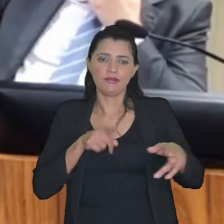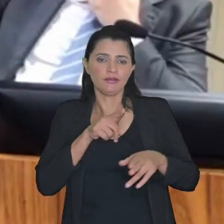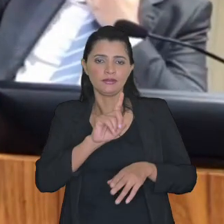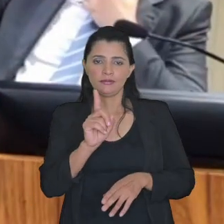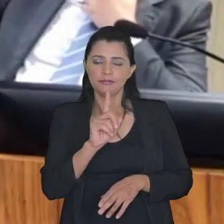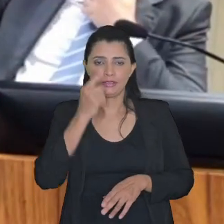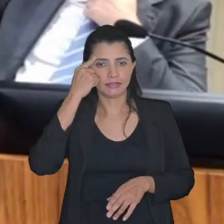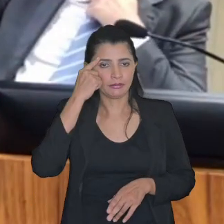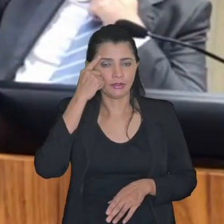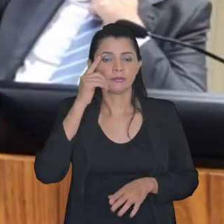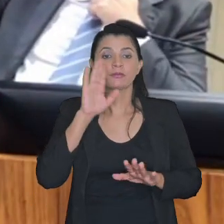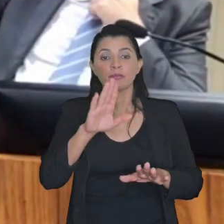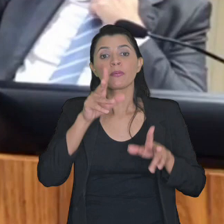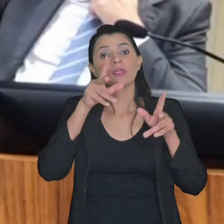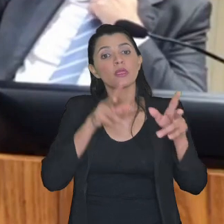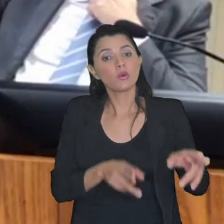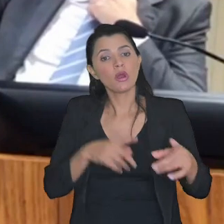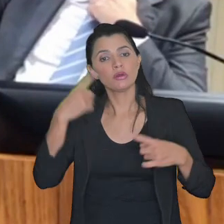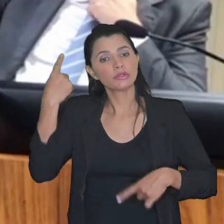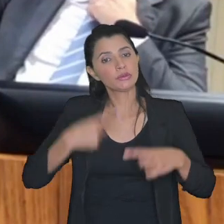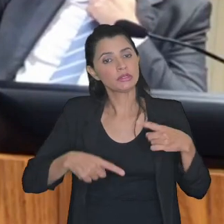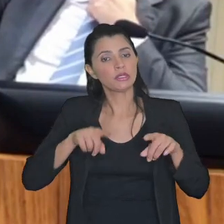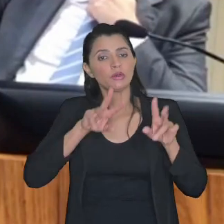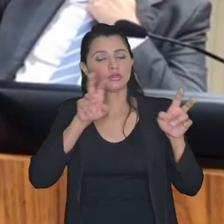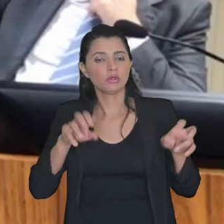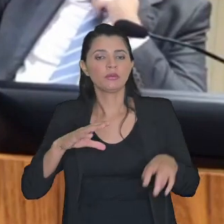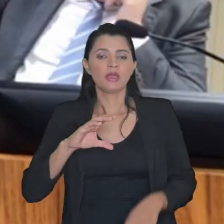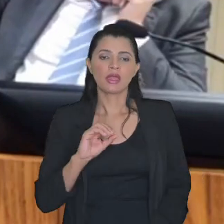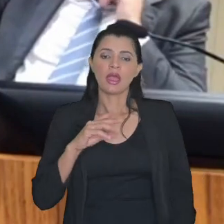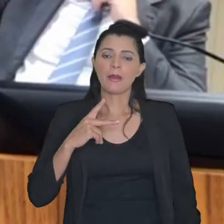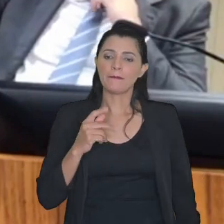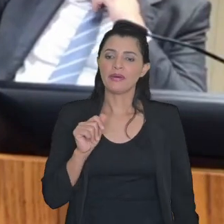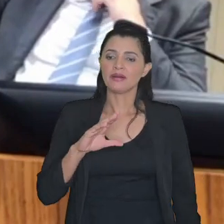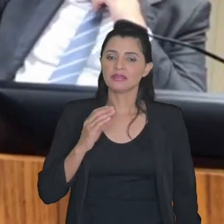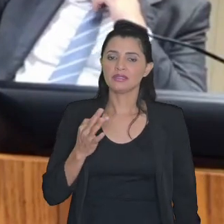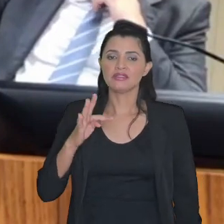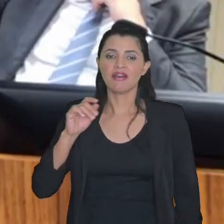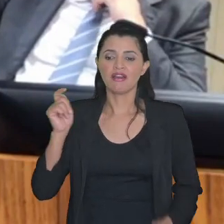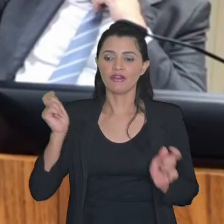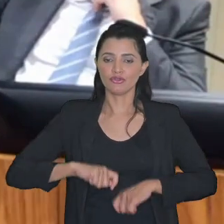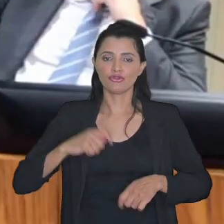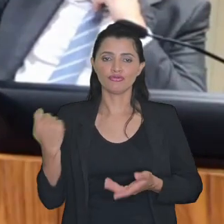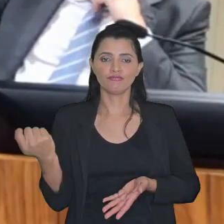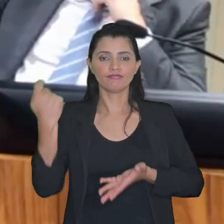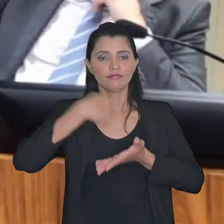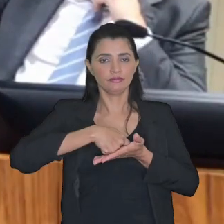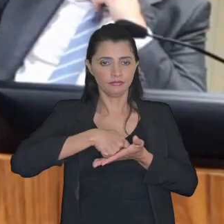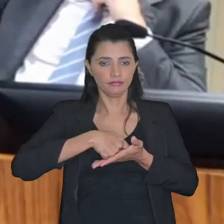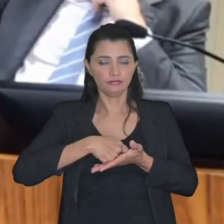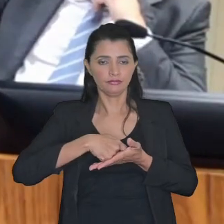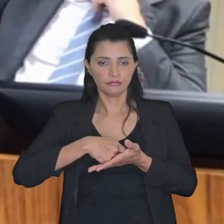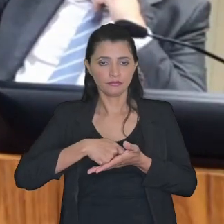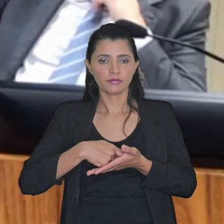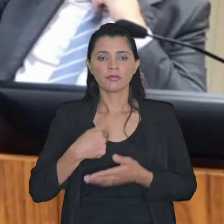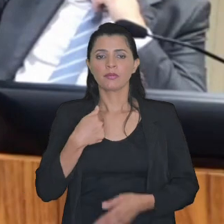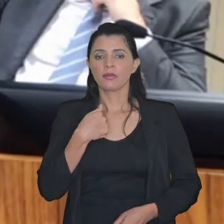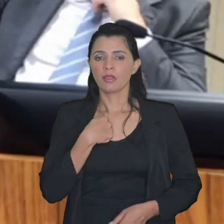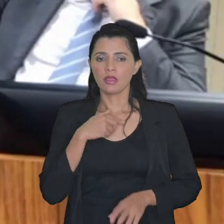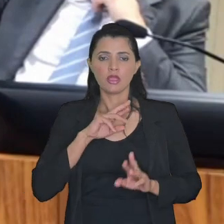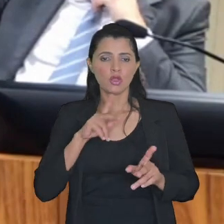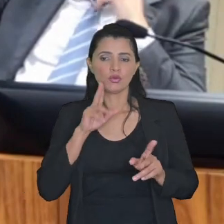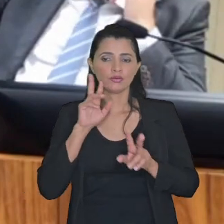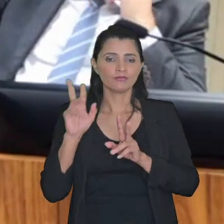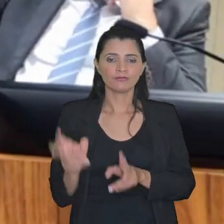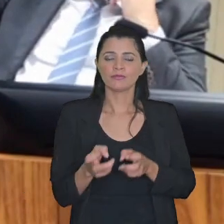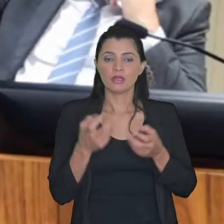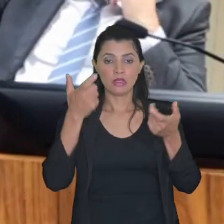nessa tese e da mesma forma as discussões sobre capag sobre capacidade de pagamento eu não